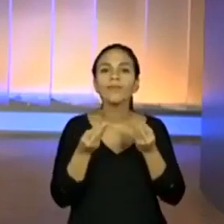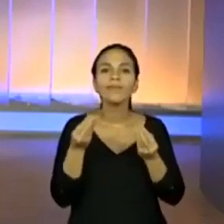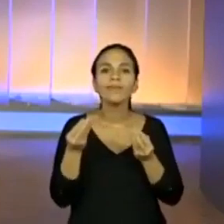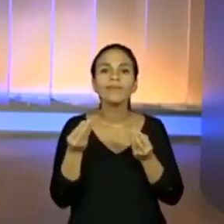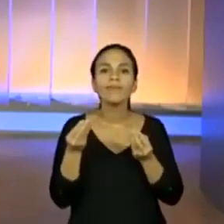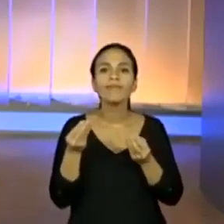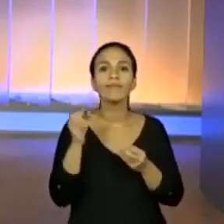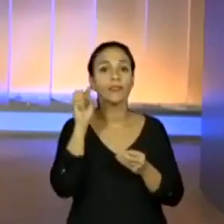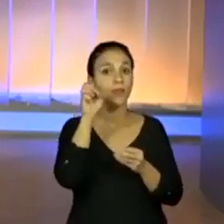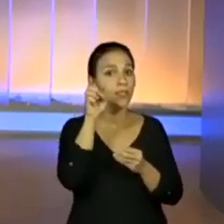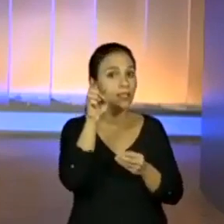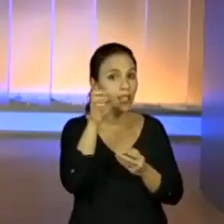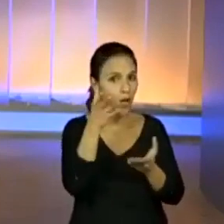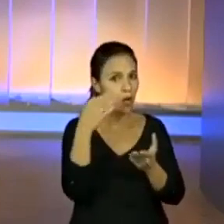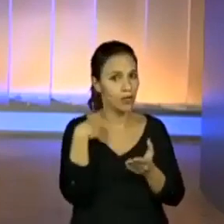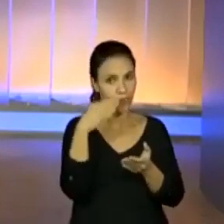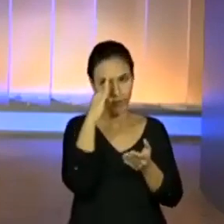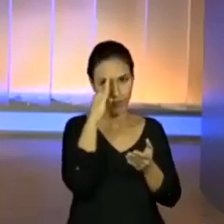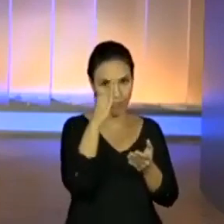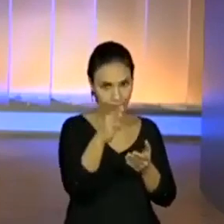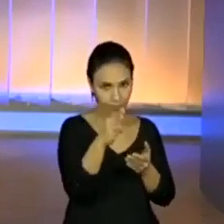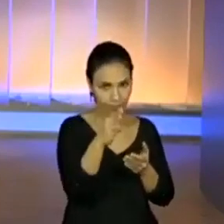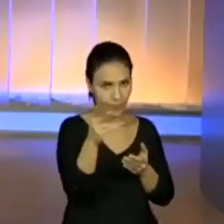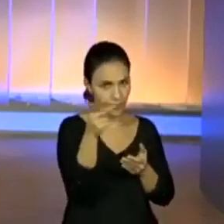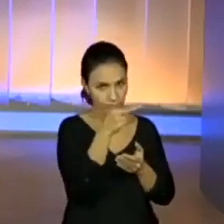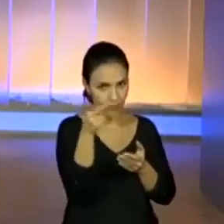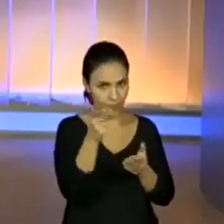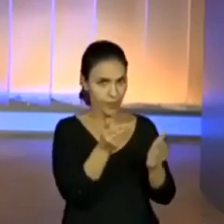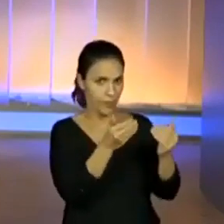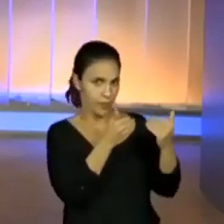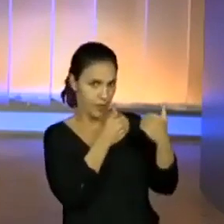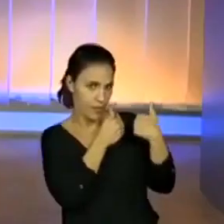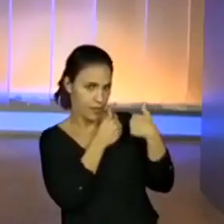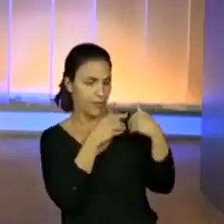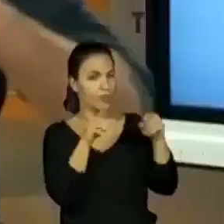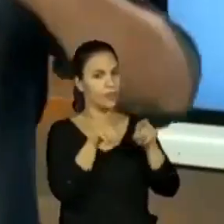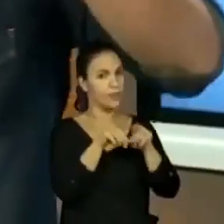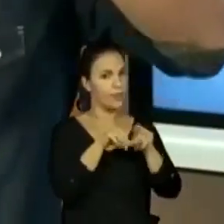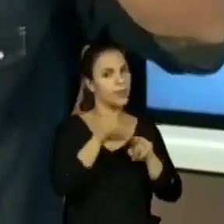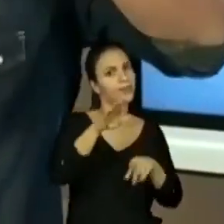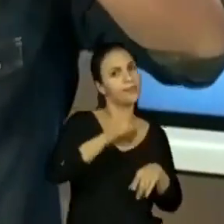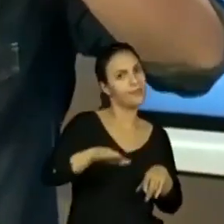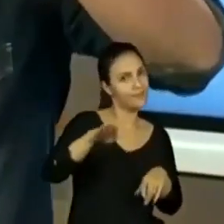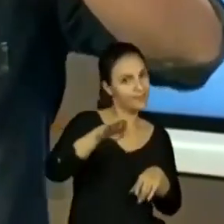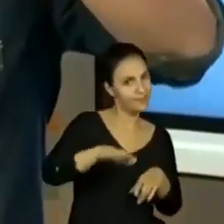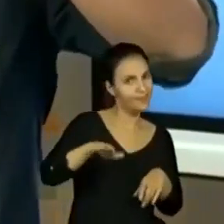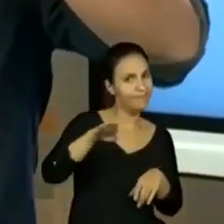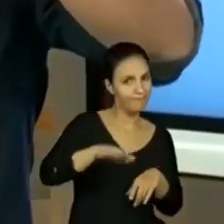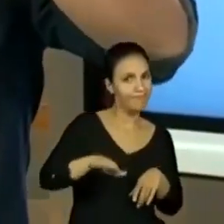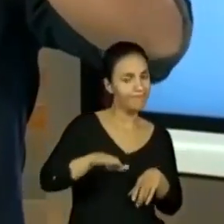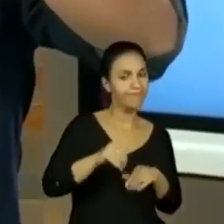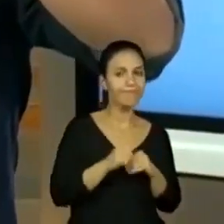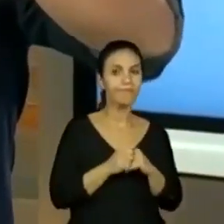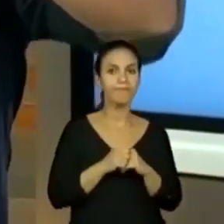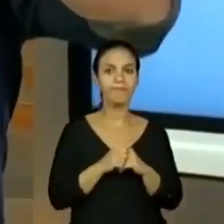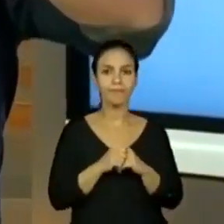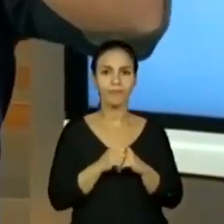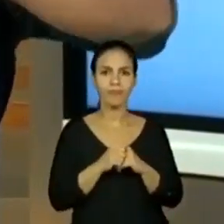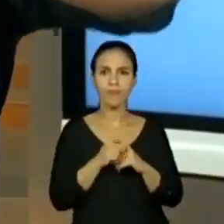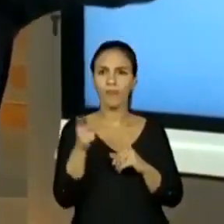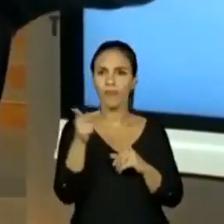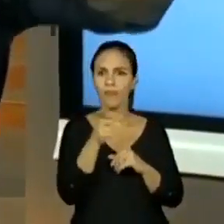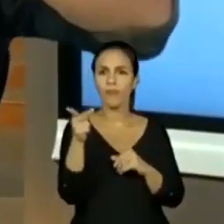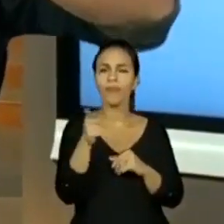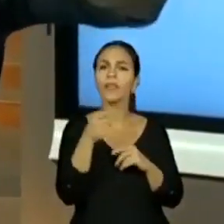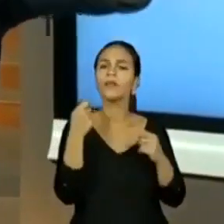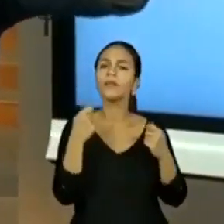Você. Agora eu estou conversando com os dois. Tanto a criança quanto o responsável tem que